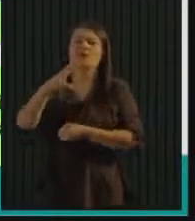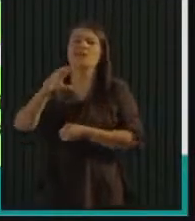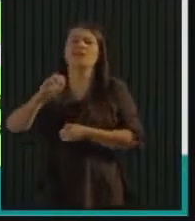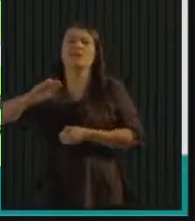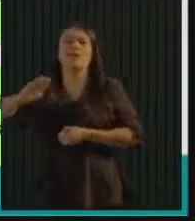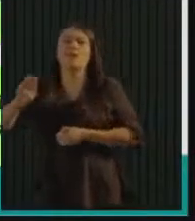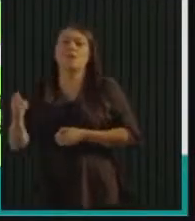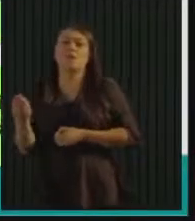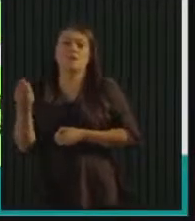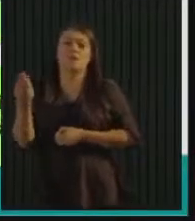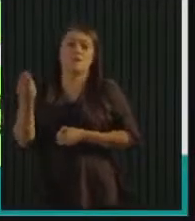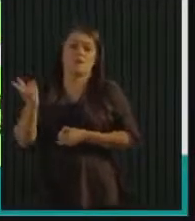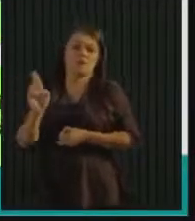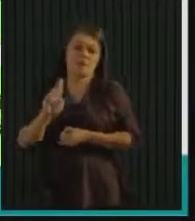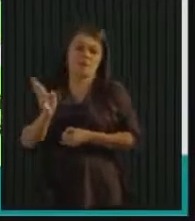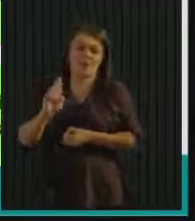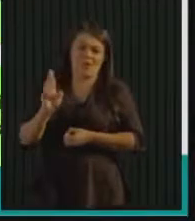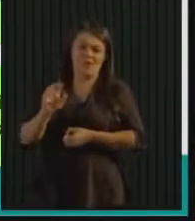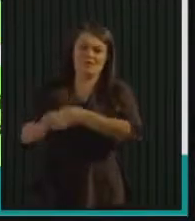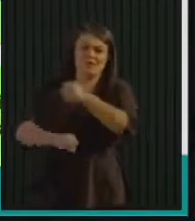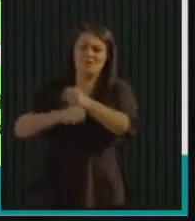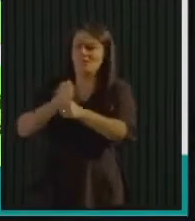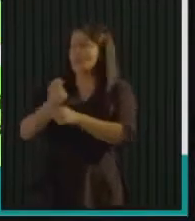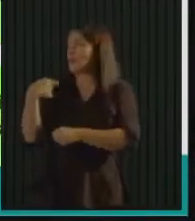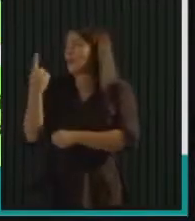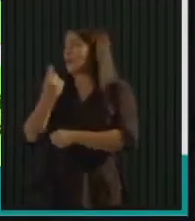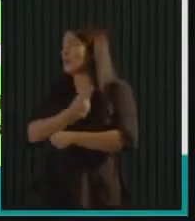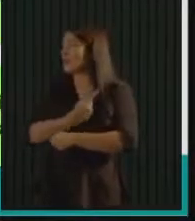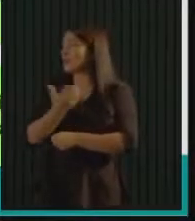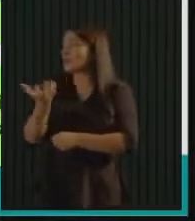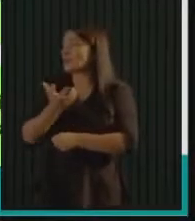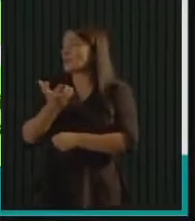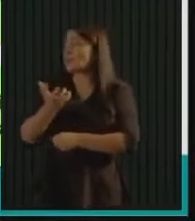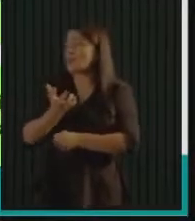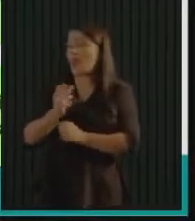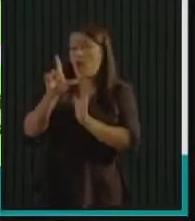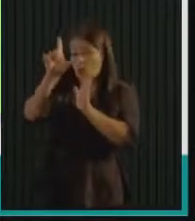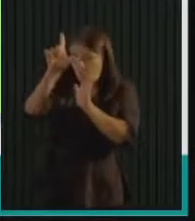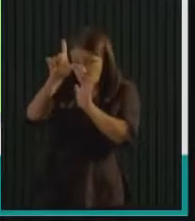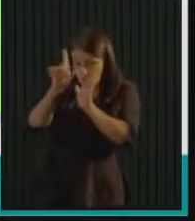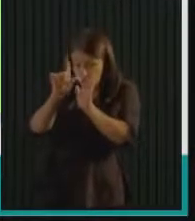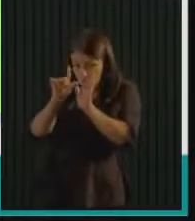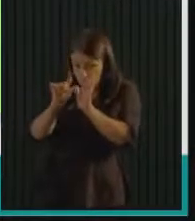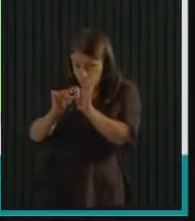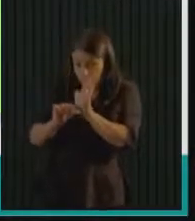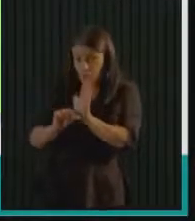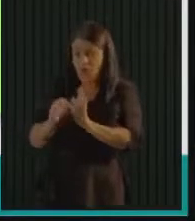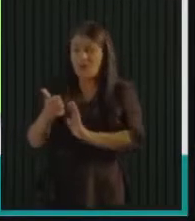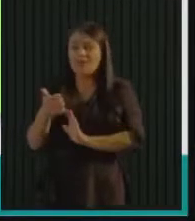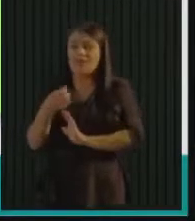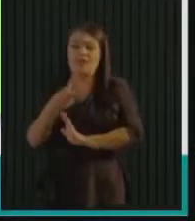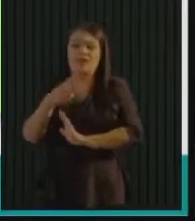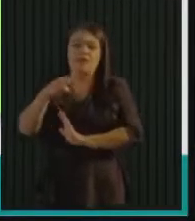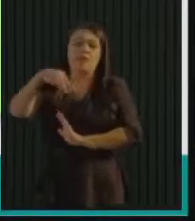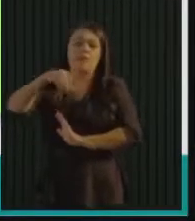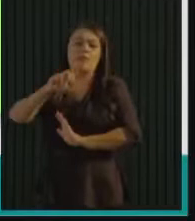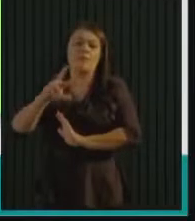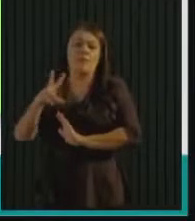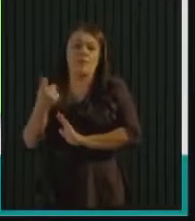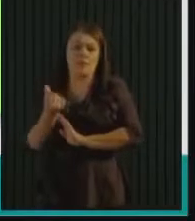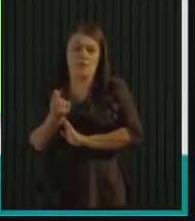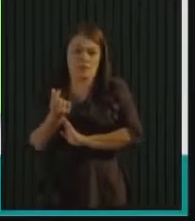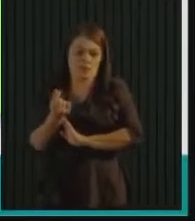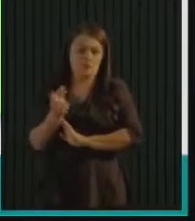de reais por ano. A gente quer chegar aos custos de 13 milhões, atingindo as nossas metas.